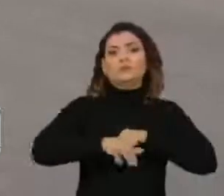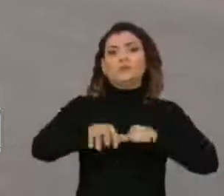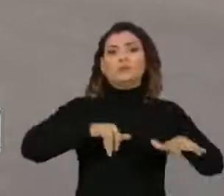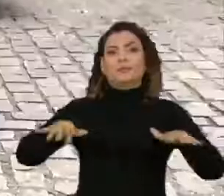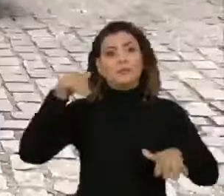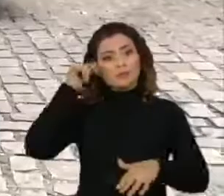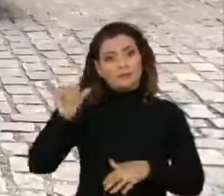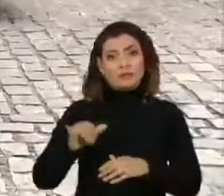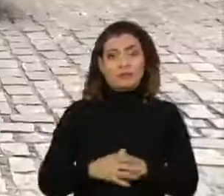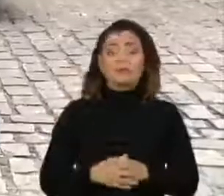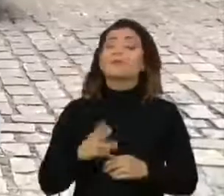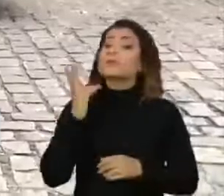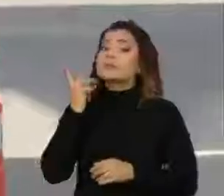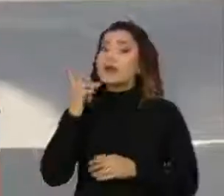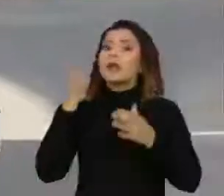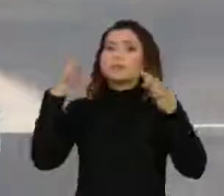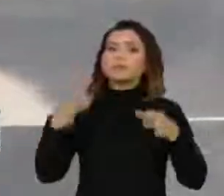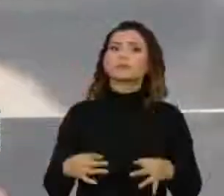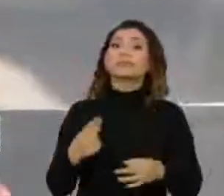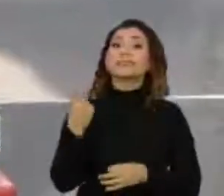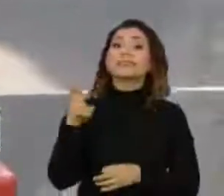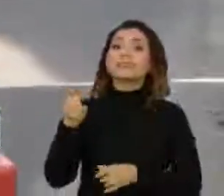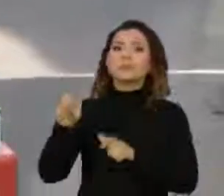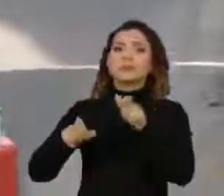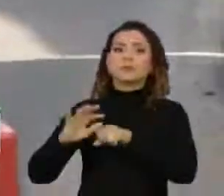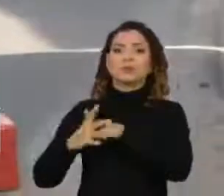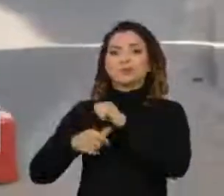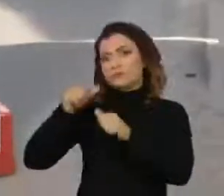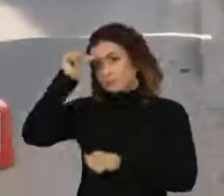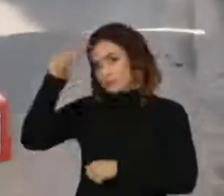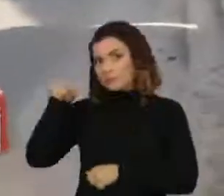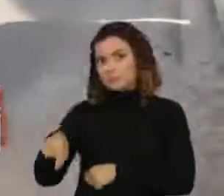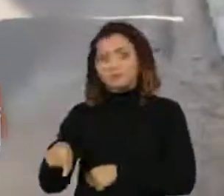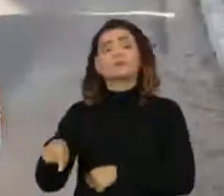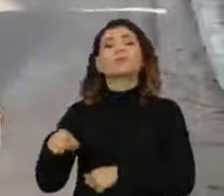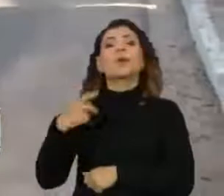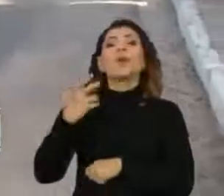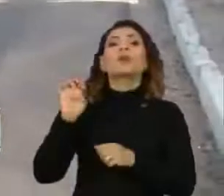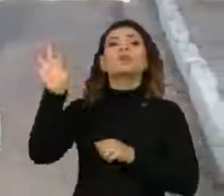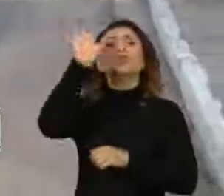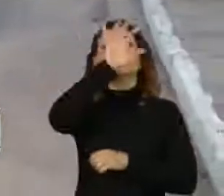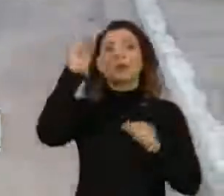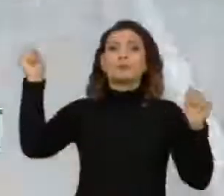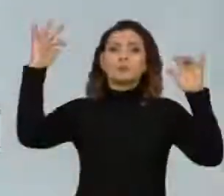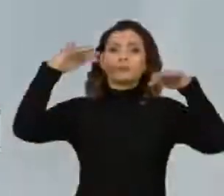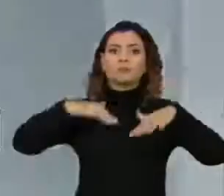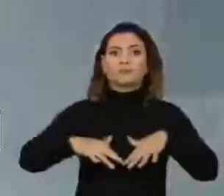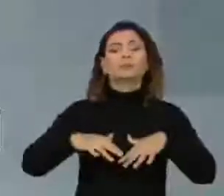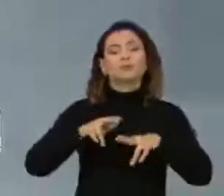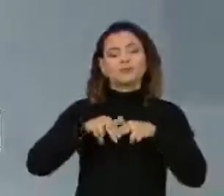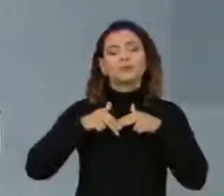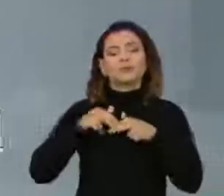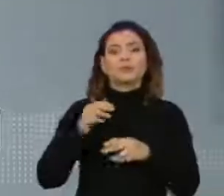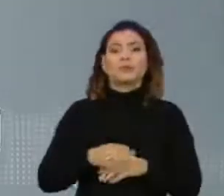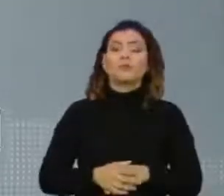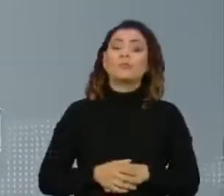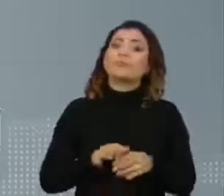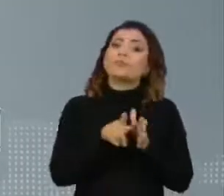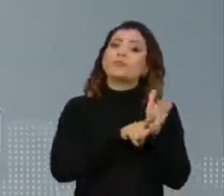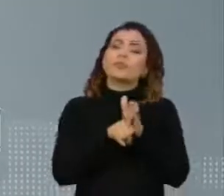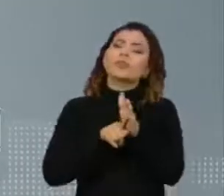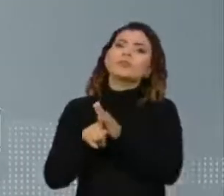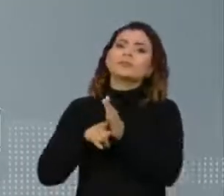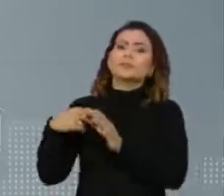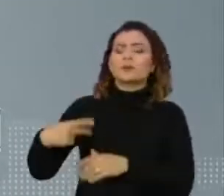-19. O Ceará confirmou 15 casos da variante Delta em passageiros de outros estados. Segundo o consórcio de veículos de